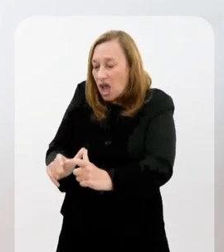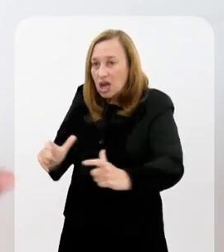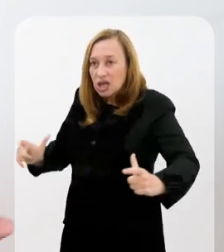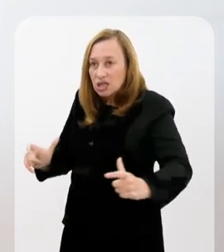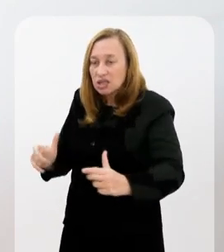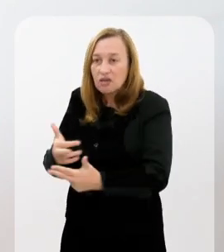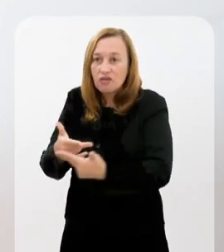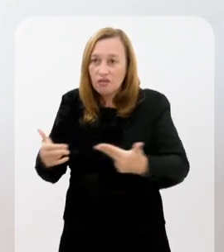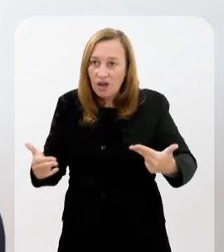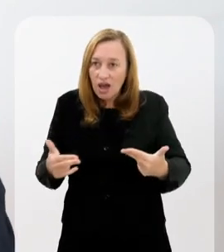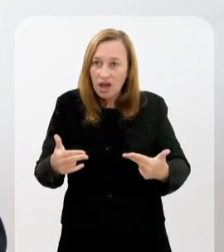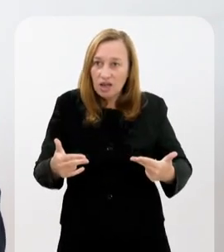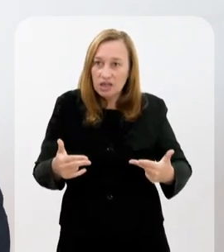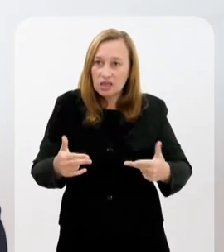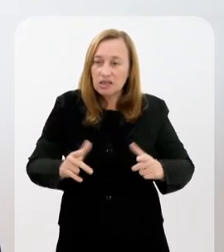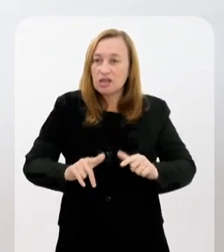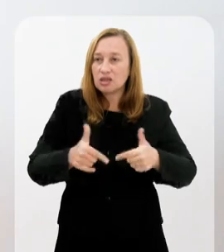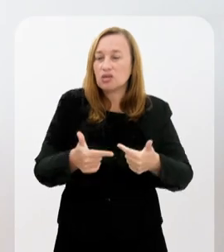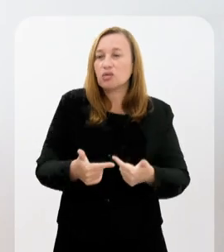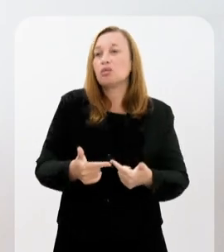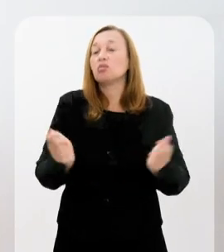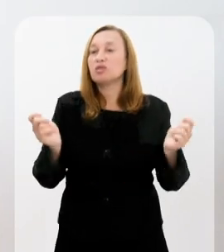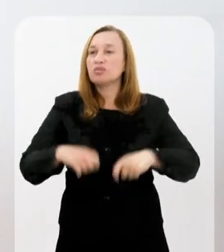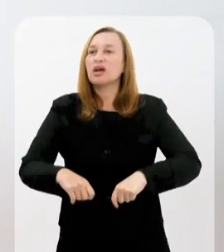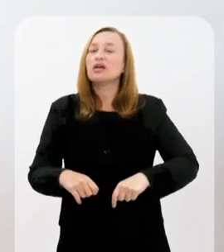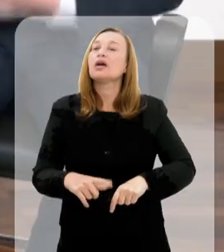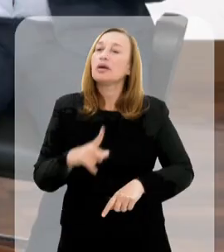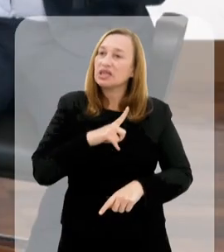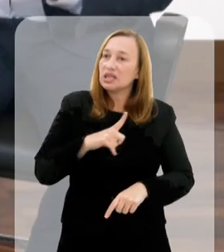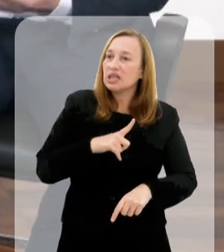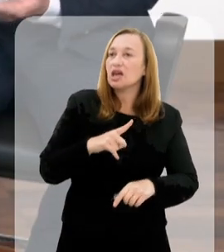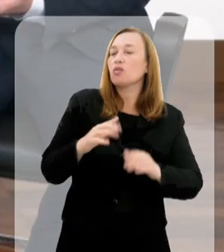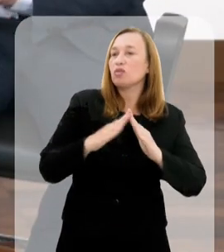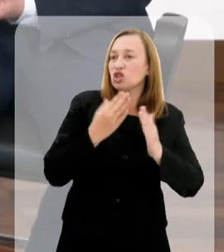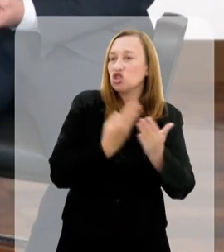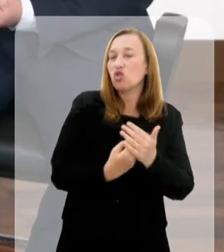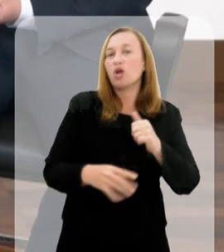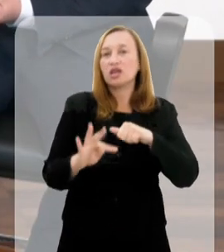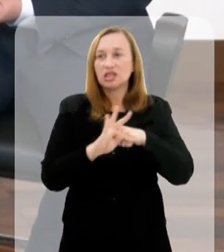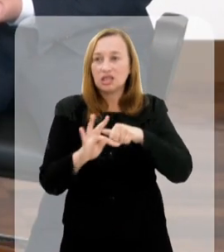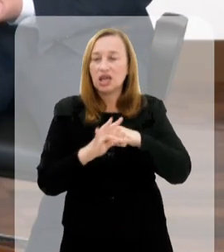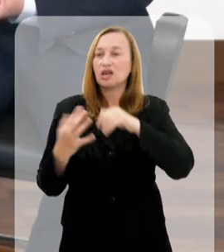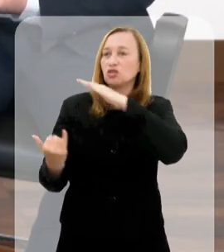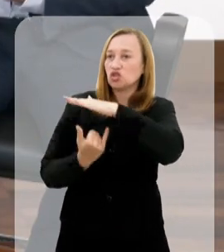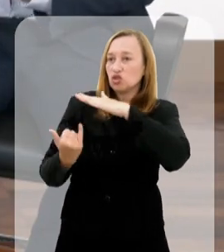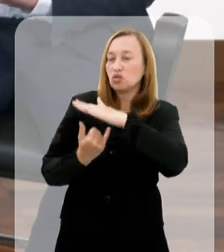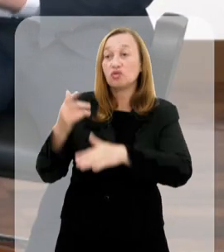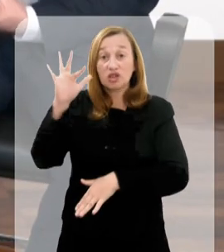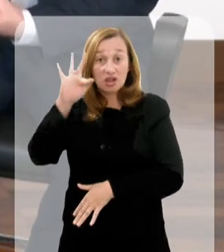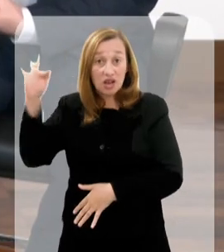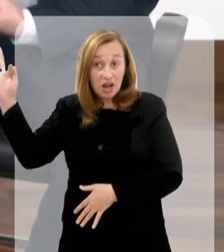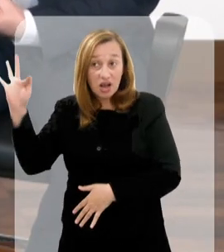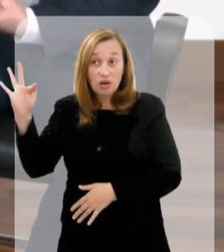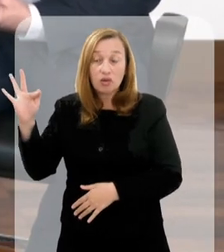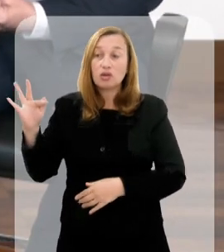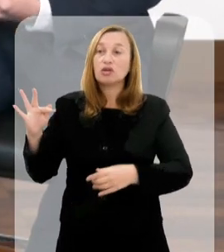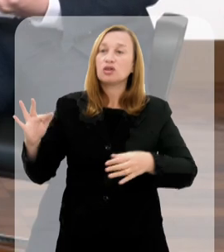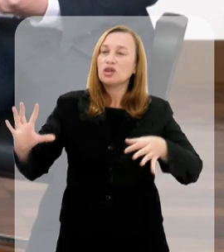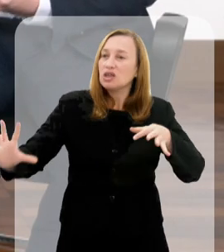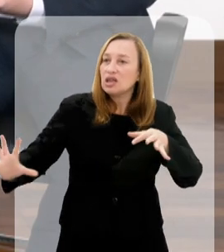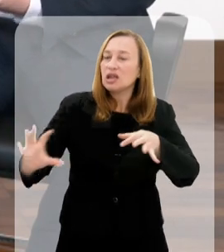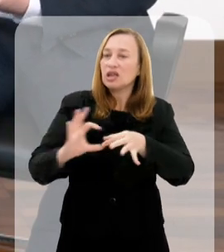espaço para várias ações que estão divulgando aí como possibilidades, mas também de ter uma escola técnica, né? Um Instituto Federal